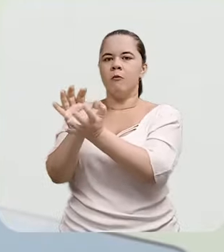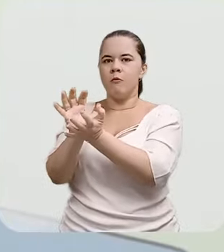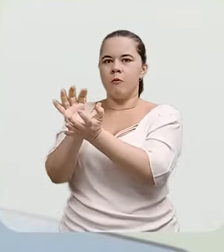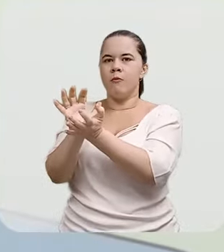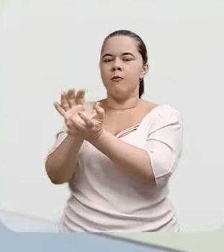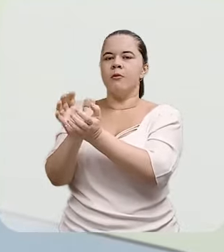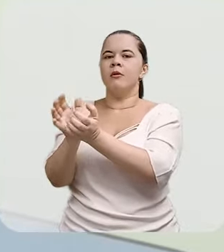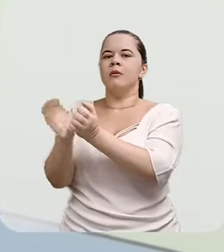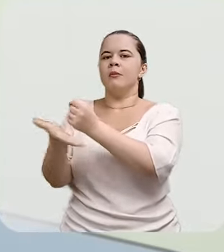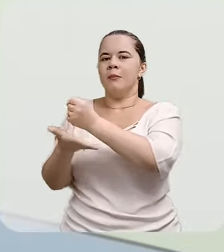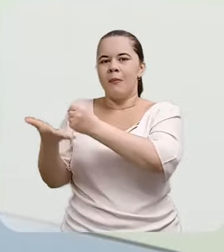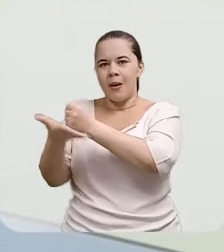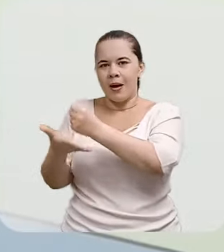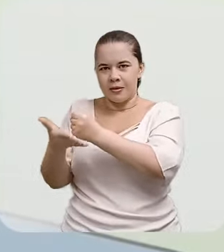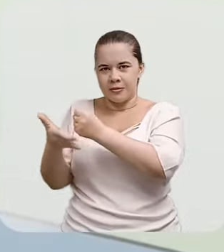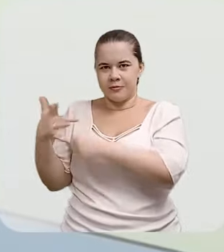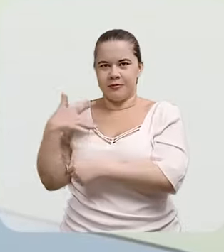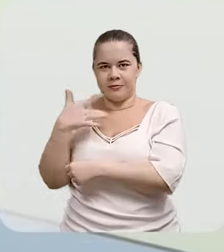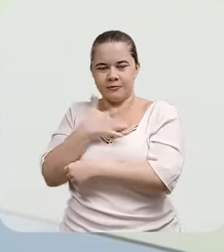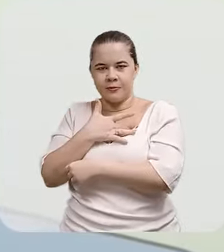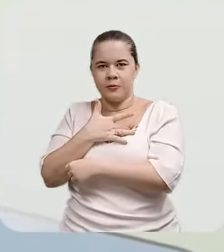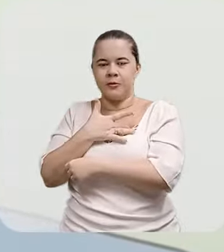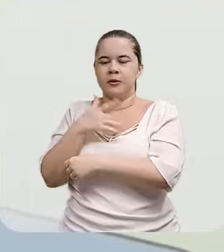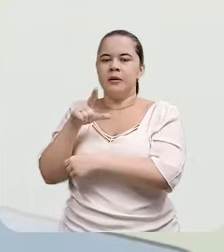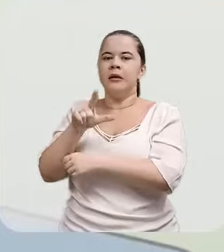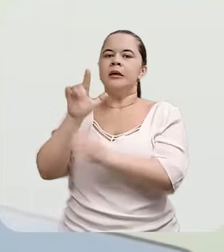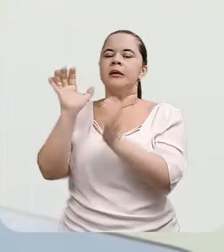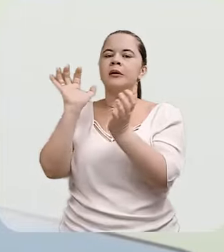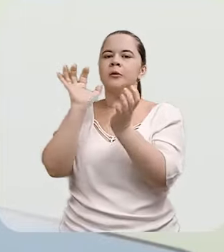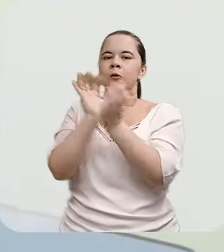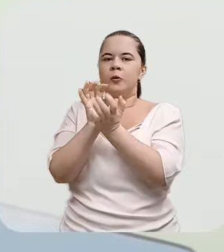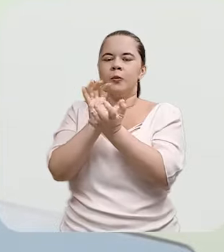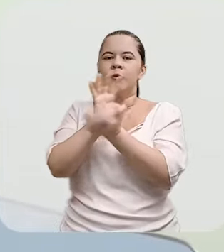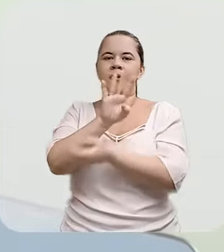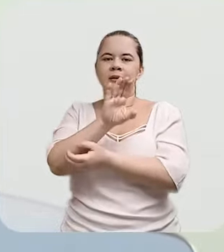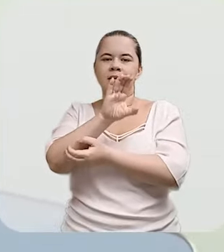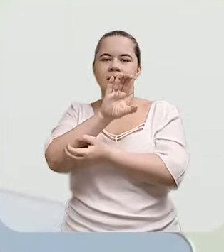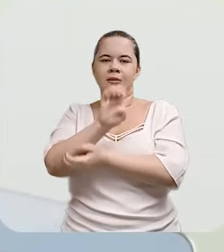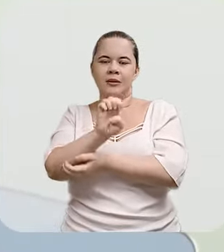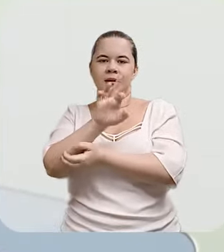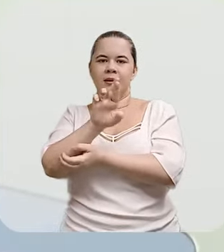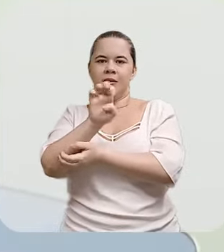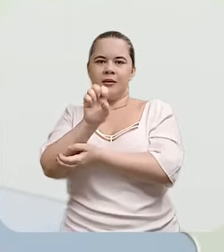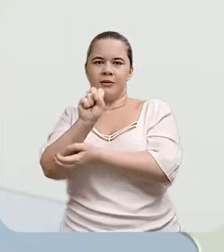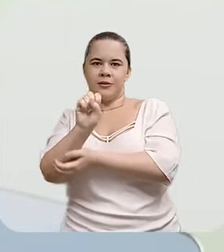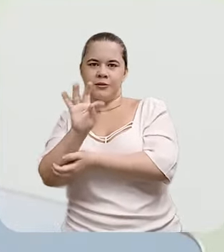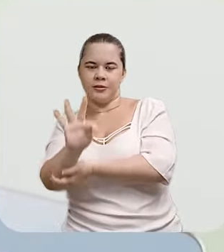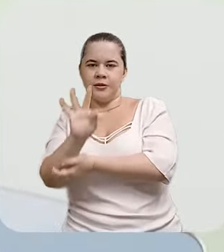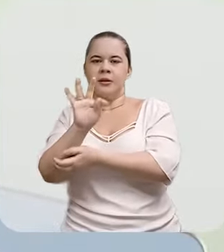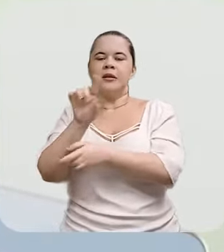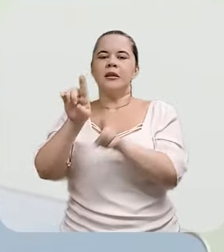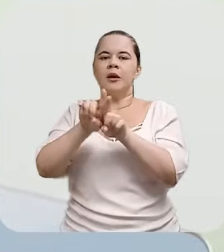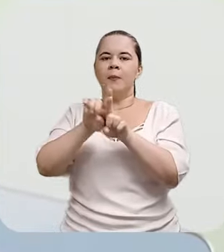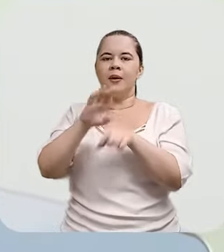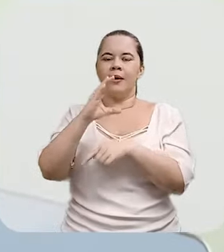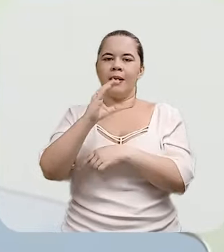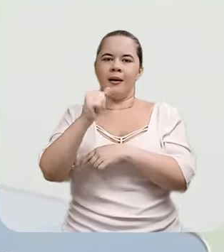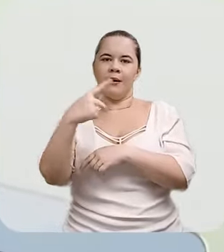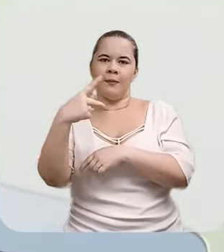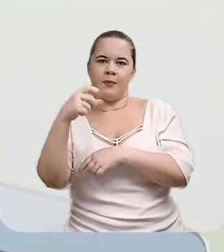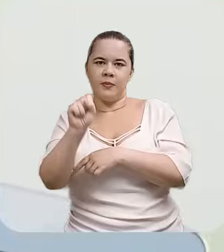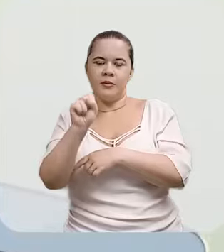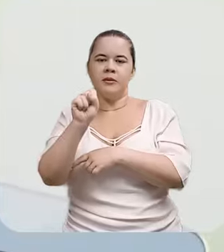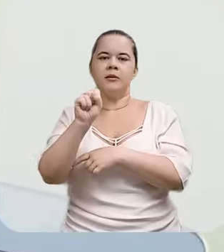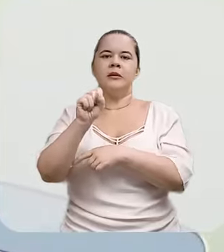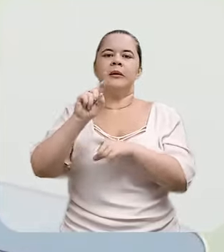os profissionais da atenção básica, do Centro de Reabilitação de Fisioterapia aqui do município e do